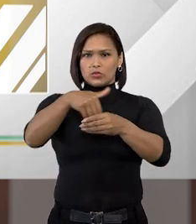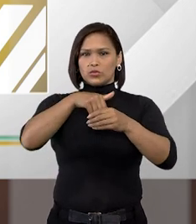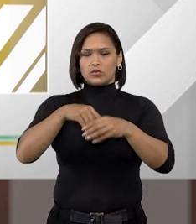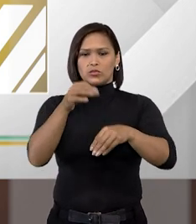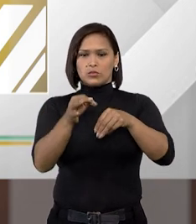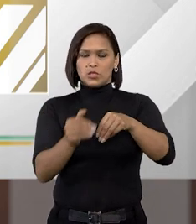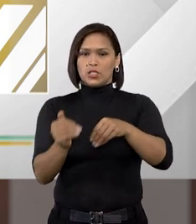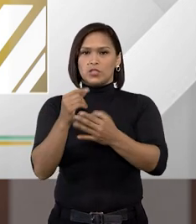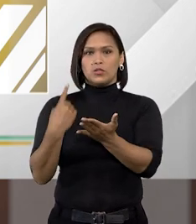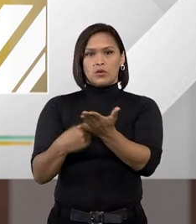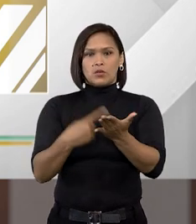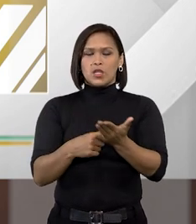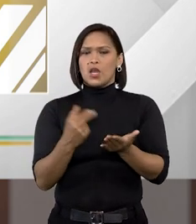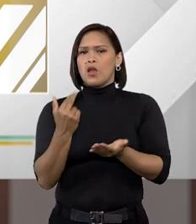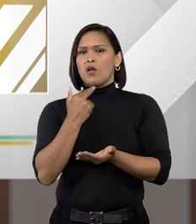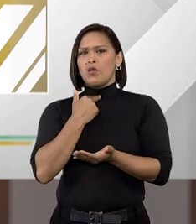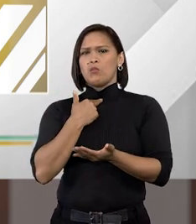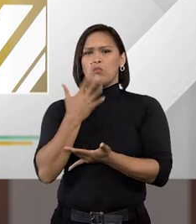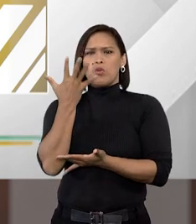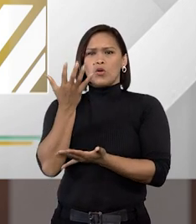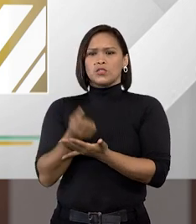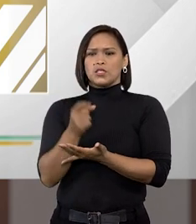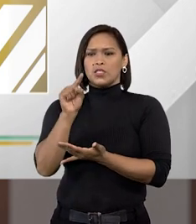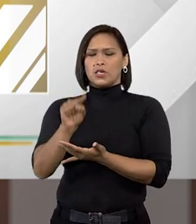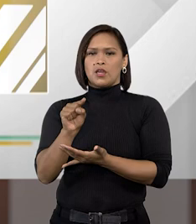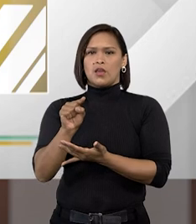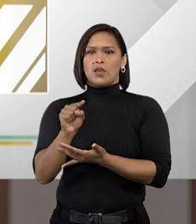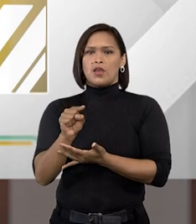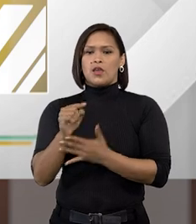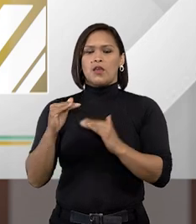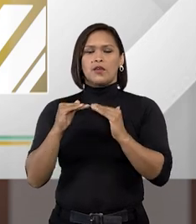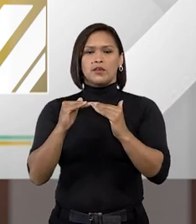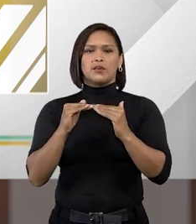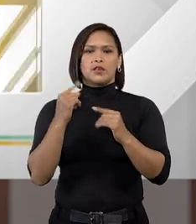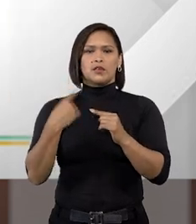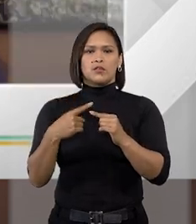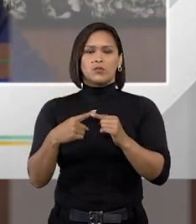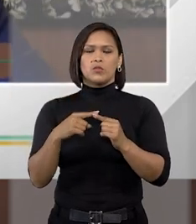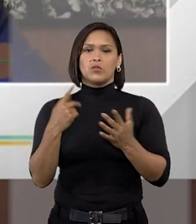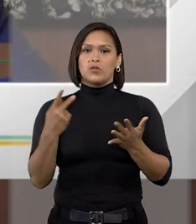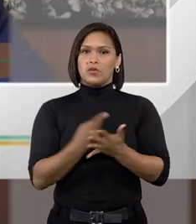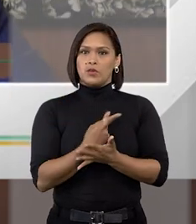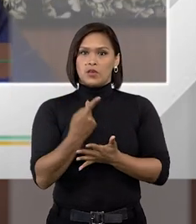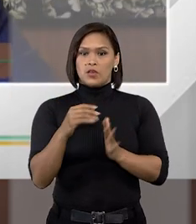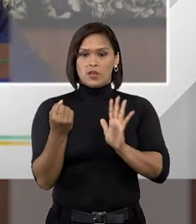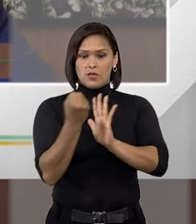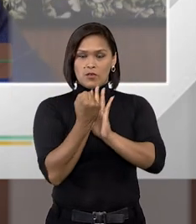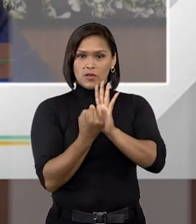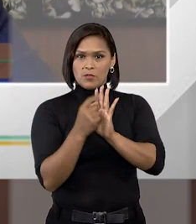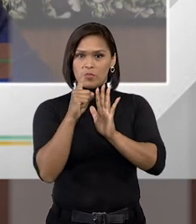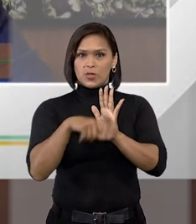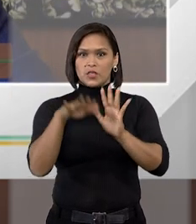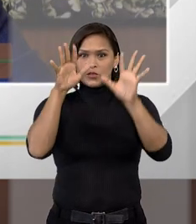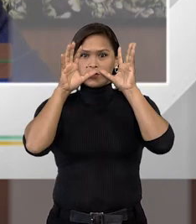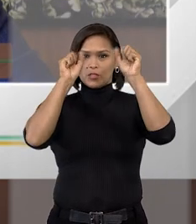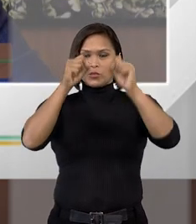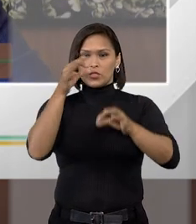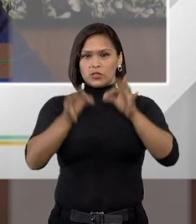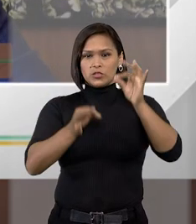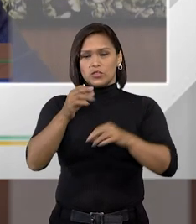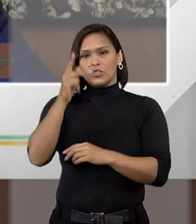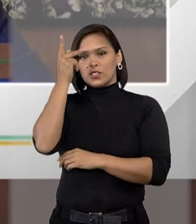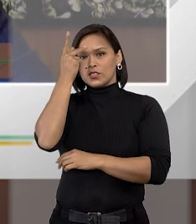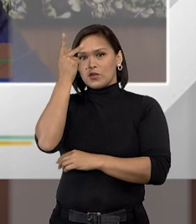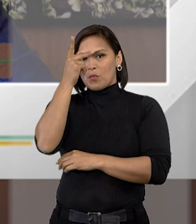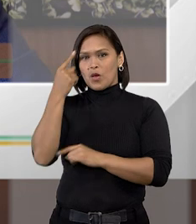não se poderia adotar aquele posicionamento que foi impresso pelo tribunal de justiça do